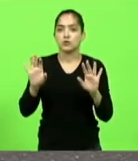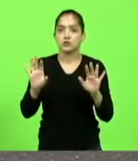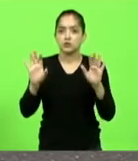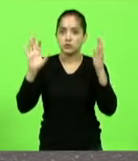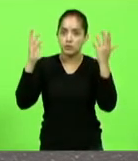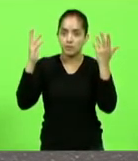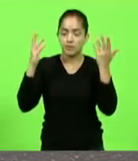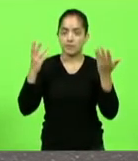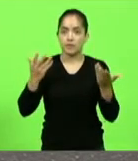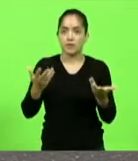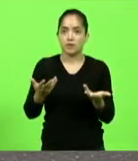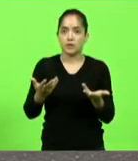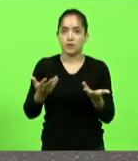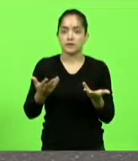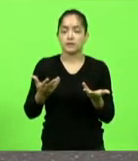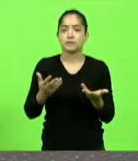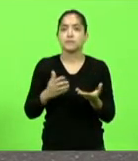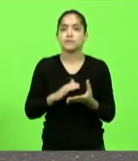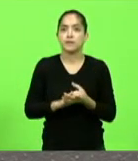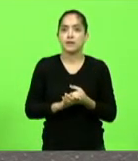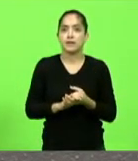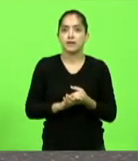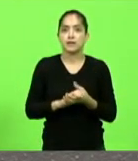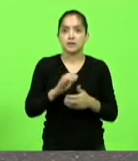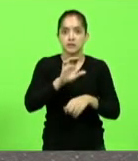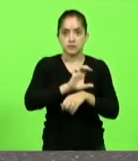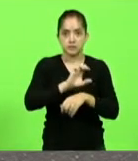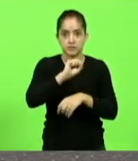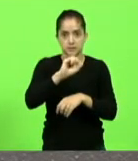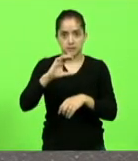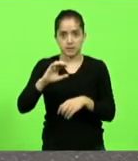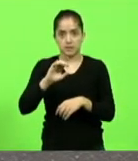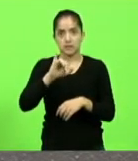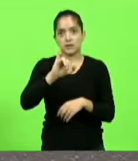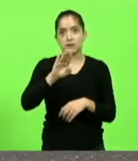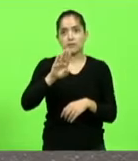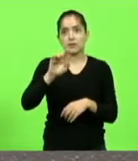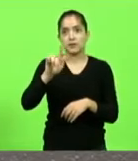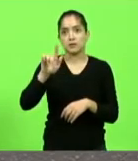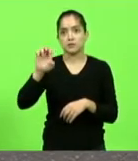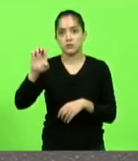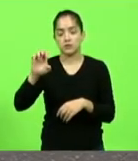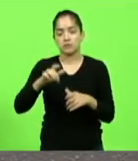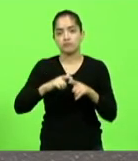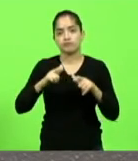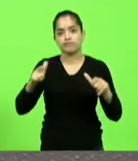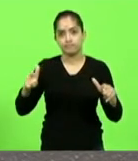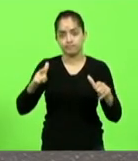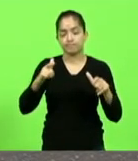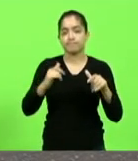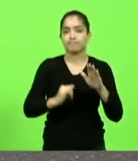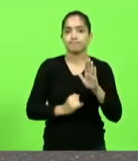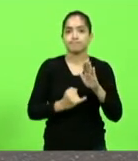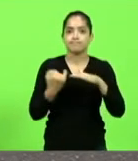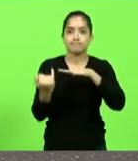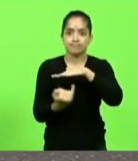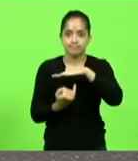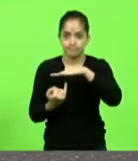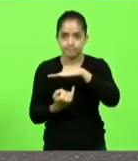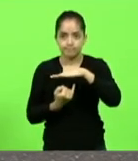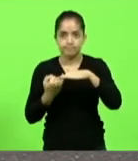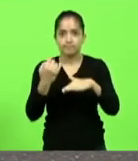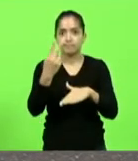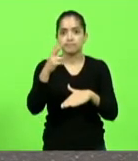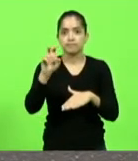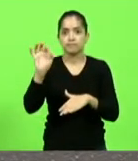Santa Catarina no IBGE a expansão da indústria 25% de